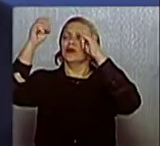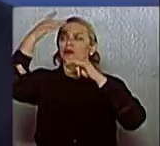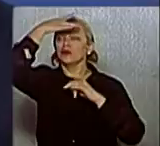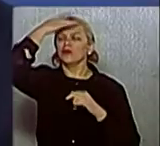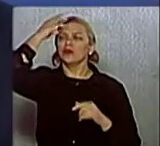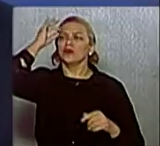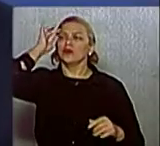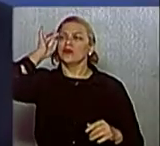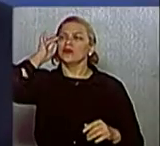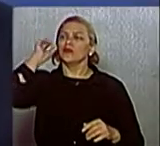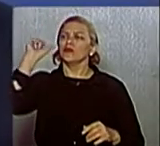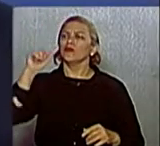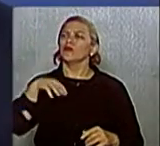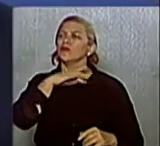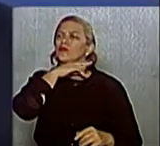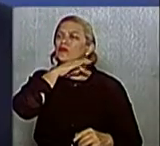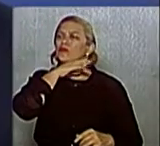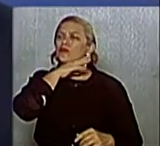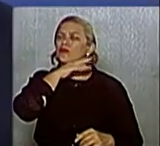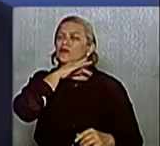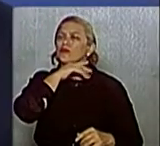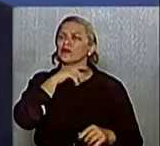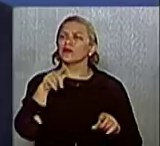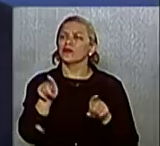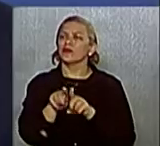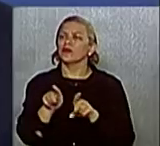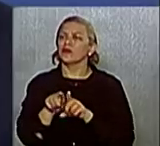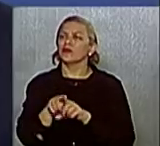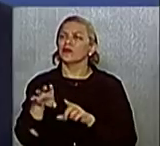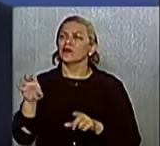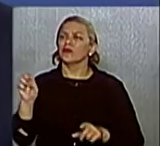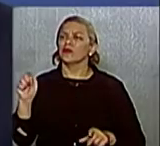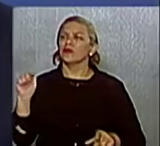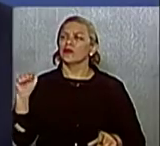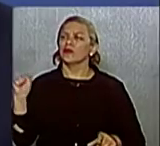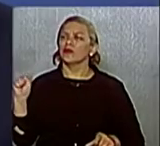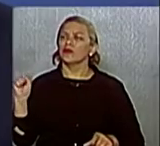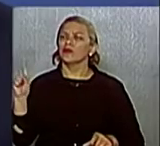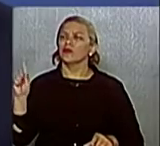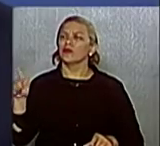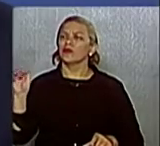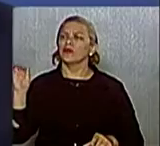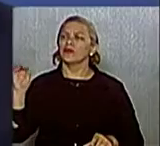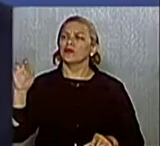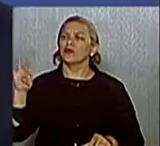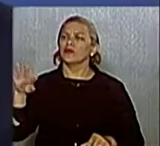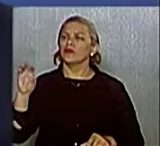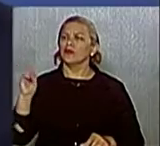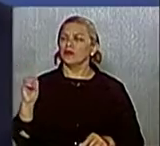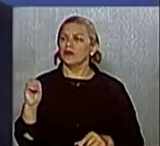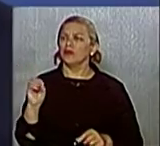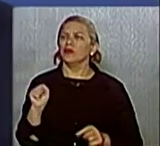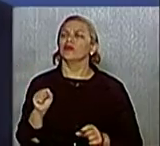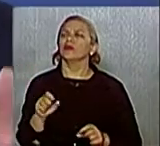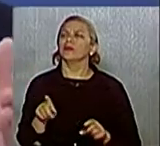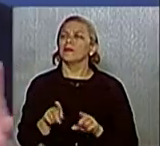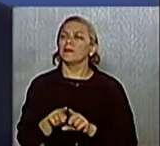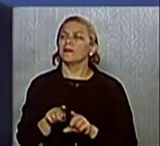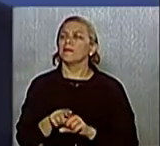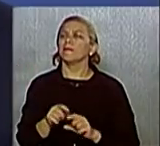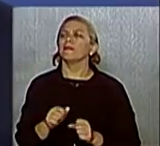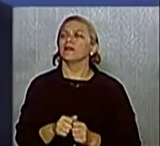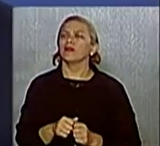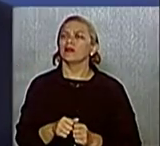fez a concessão onerosa do esgoto para a CAB, que é uma empresa do grupo Queiroz Galvão, que está na Lava Jato e